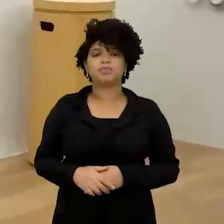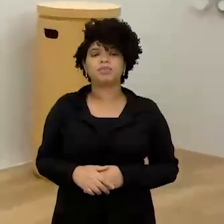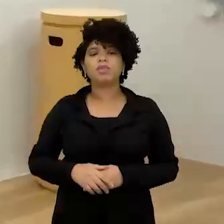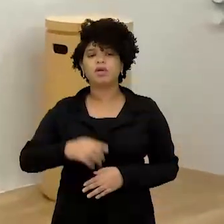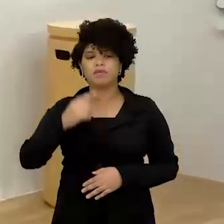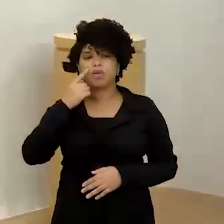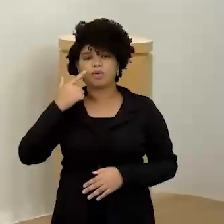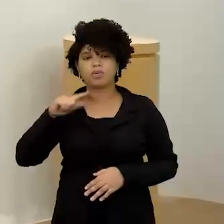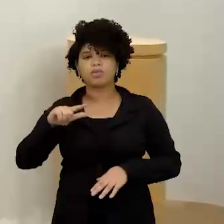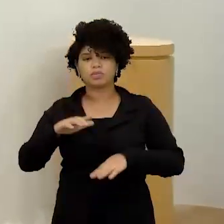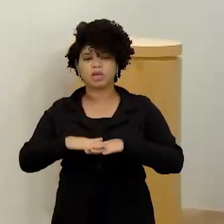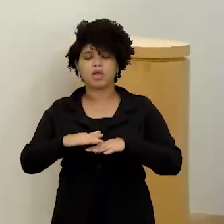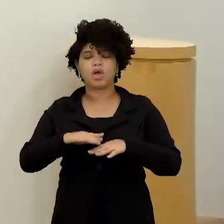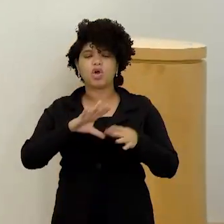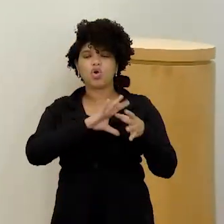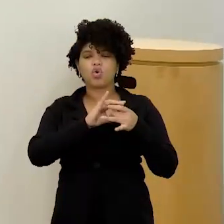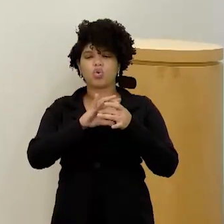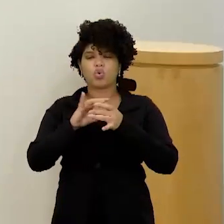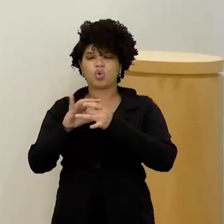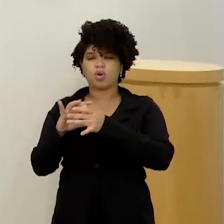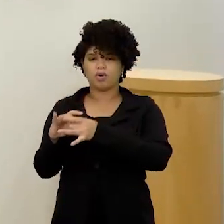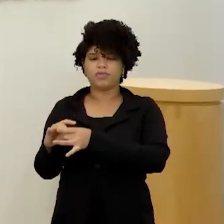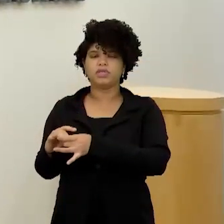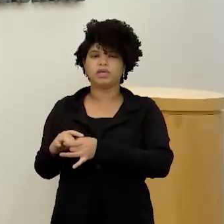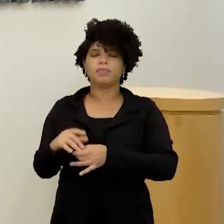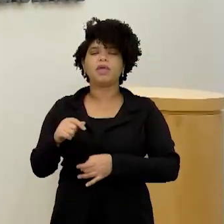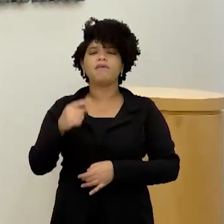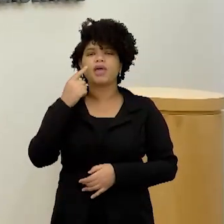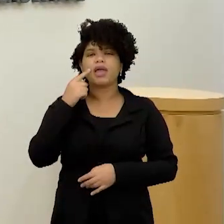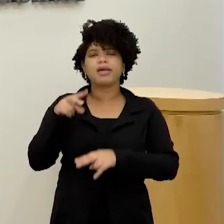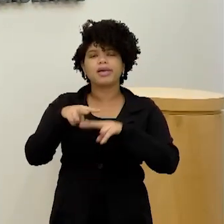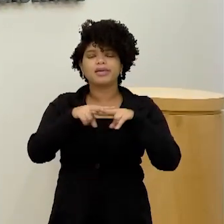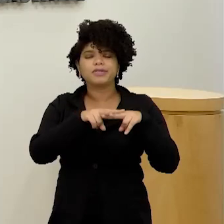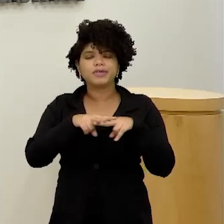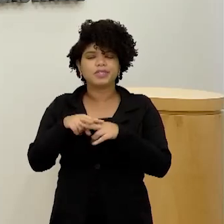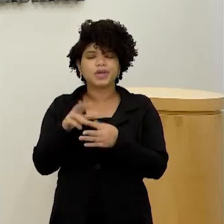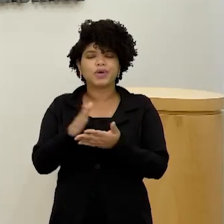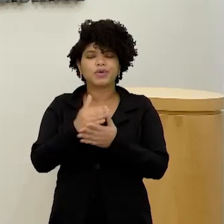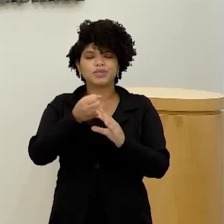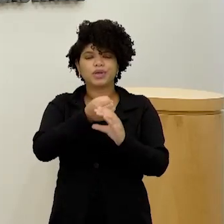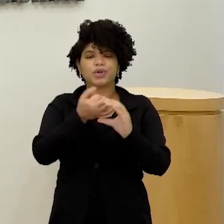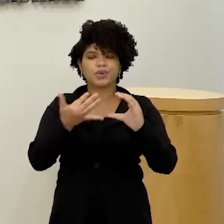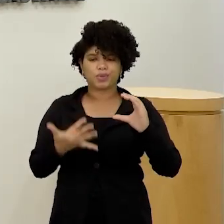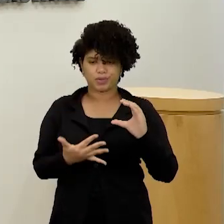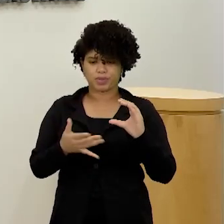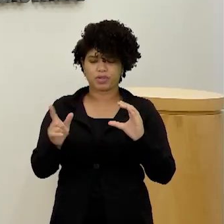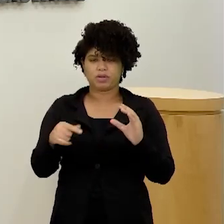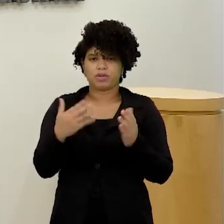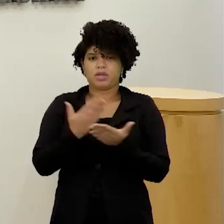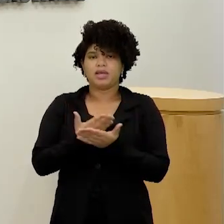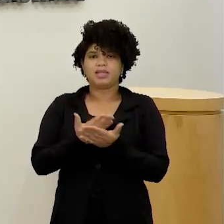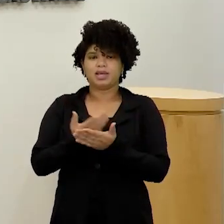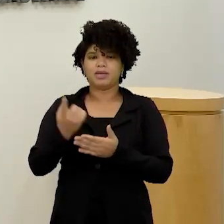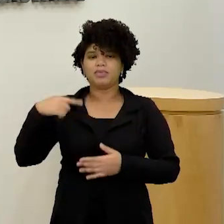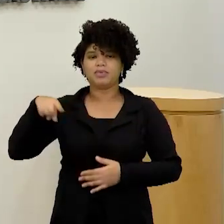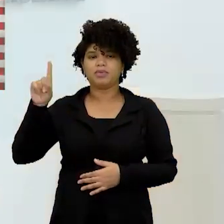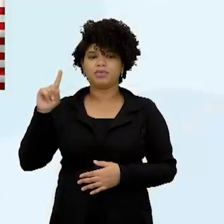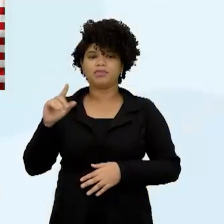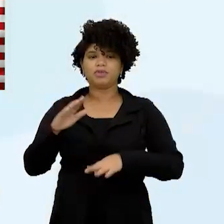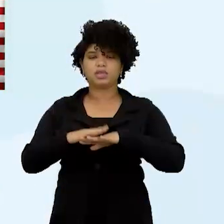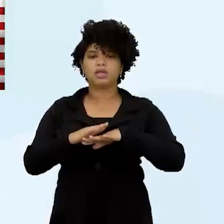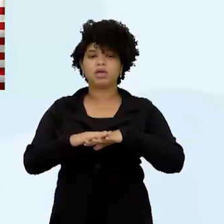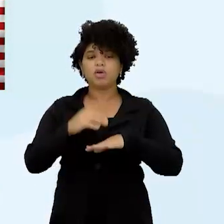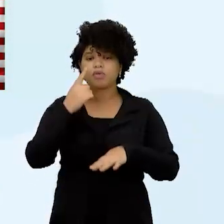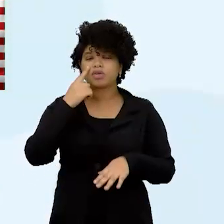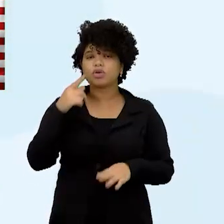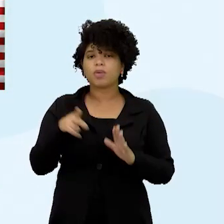vai dar uma contextualizada, retomar algumas coisas que a gente viu na aula passada. Olha lá o LED.